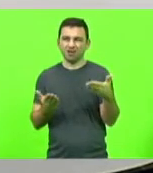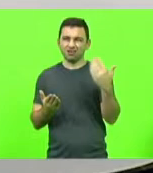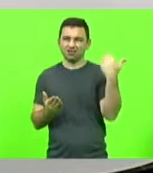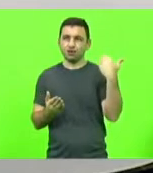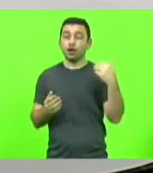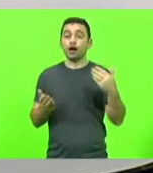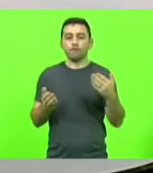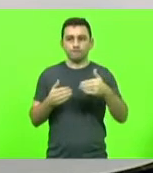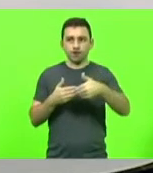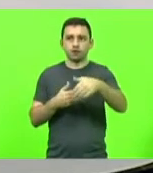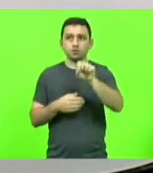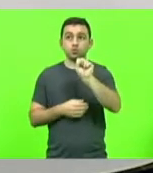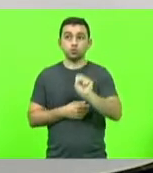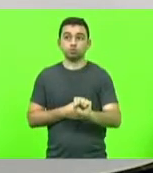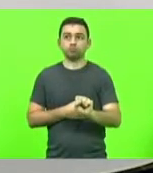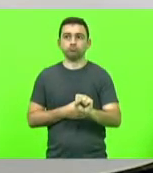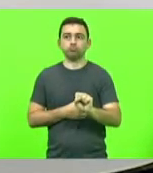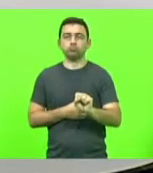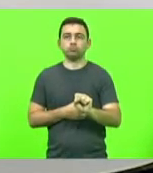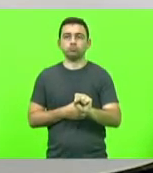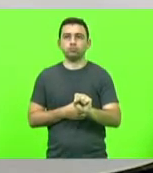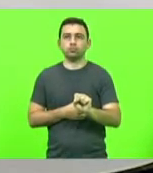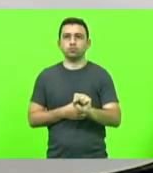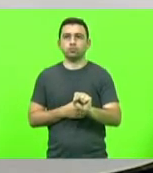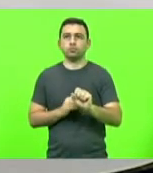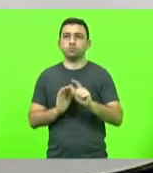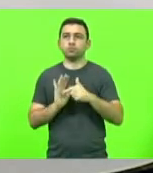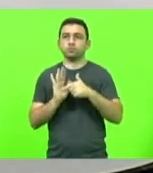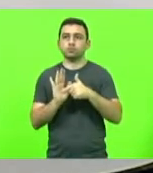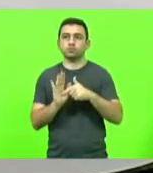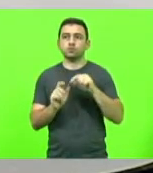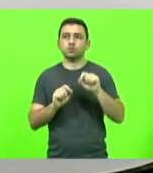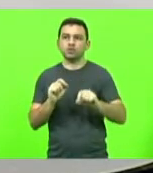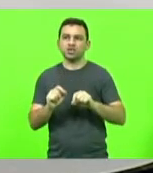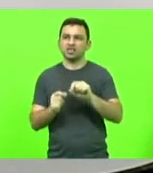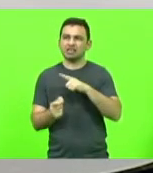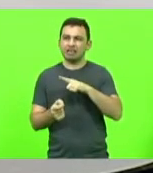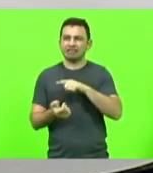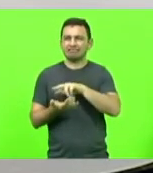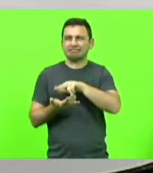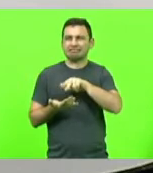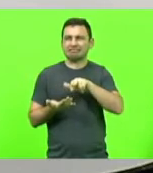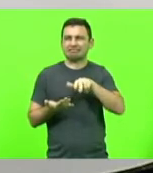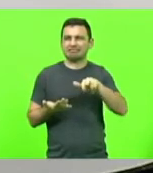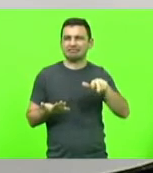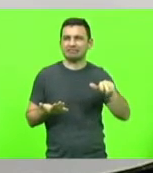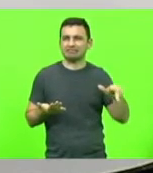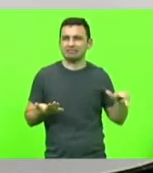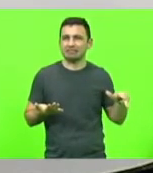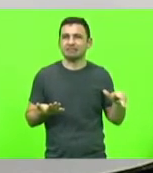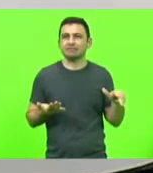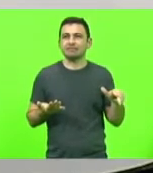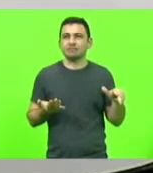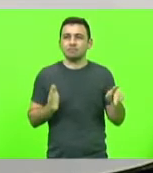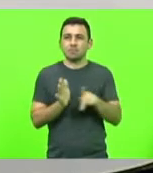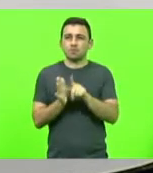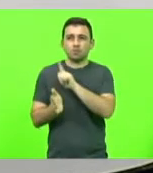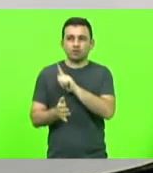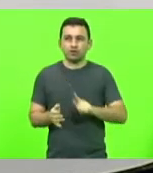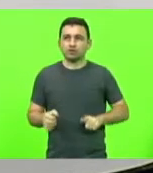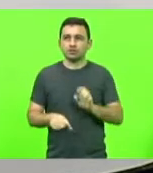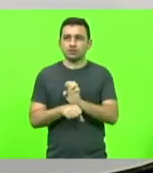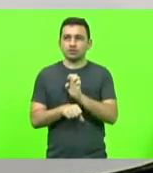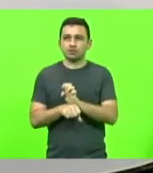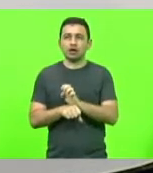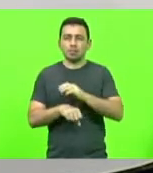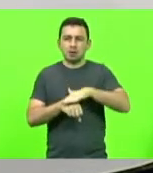no Sul, que vai traduzir uma série de desdobramentos do governo do Estado em